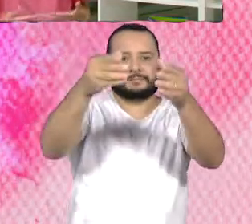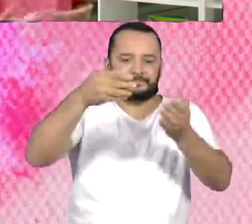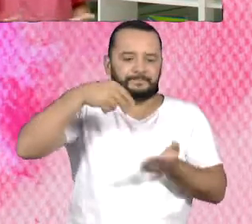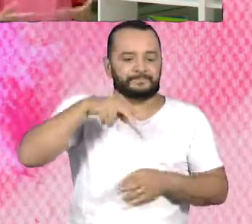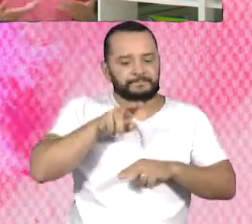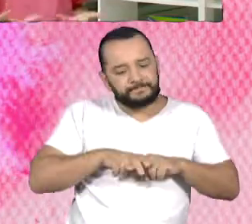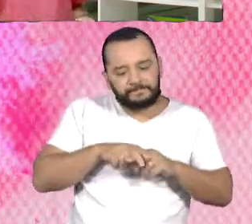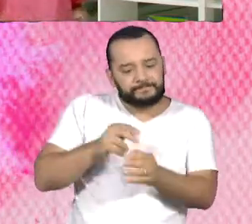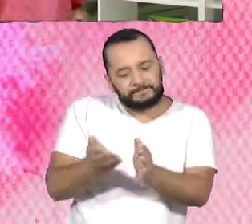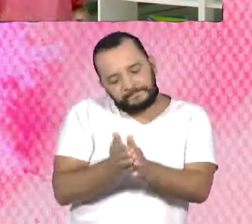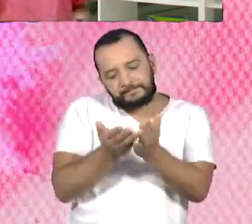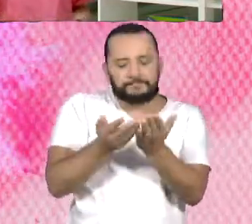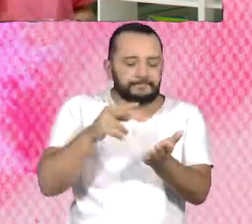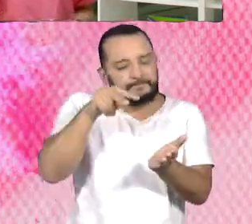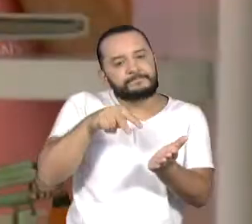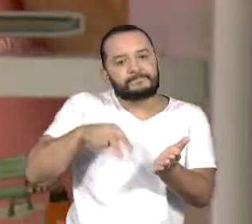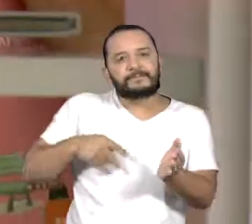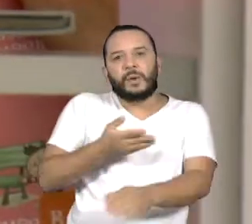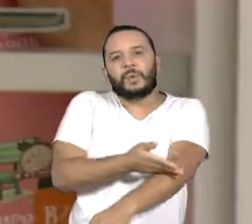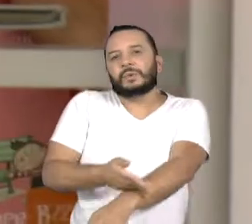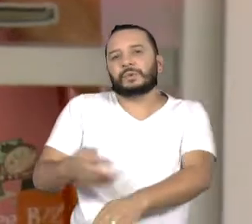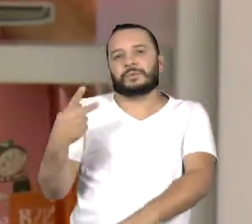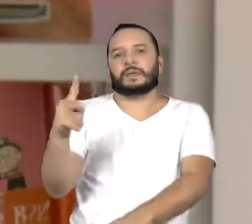Elas têm, elas criaram esse hábito.